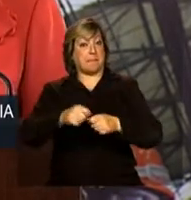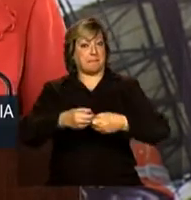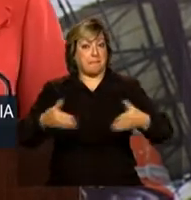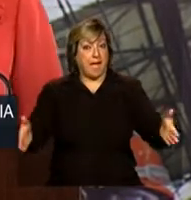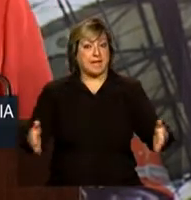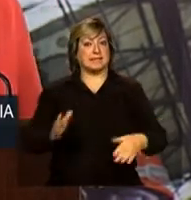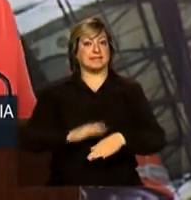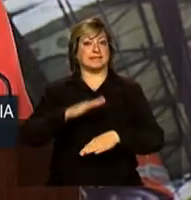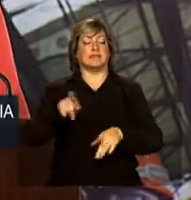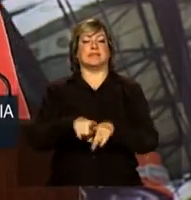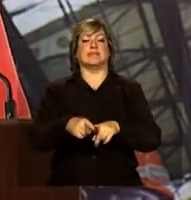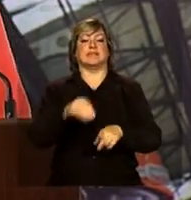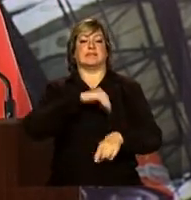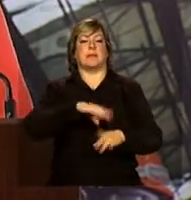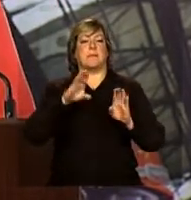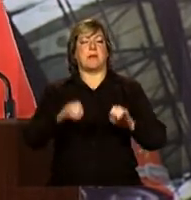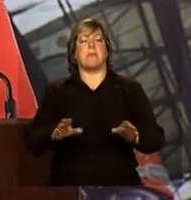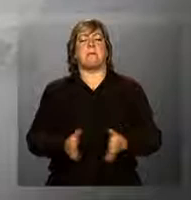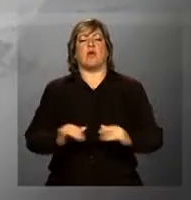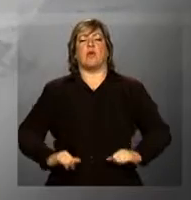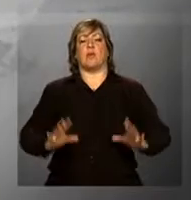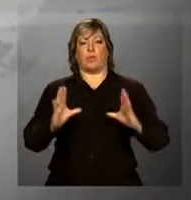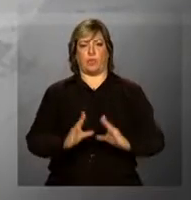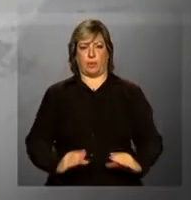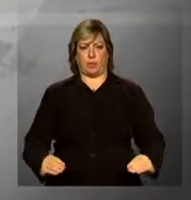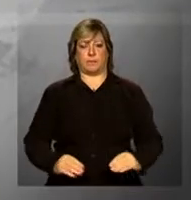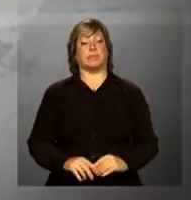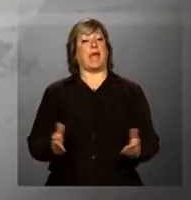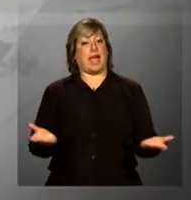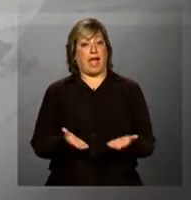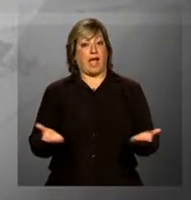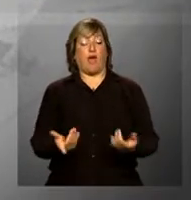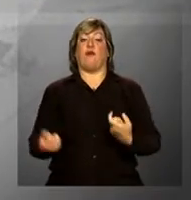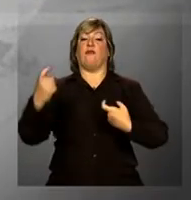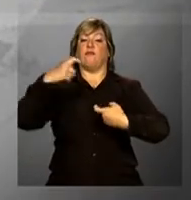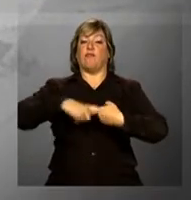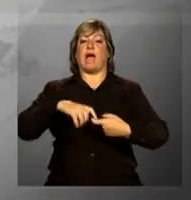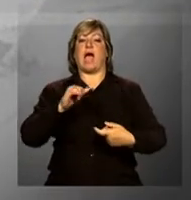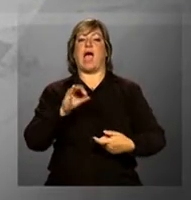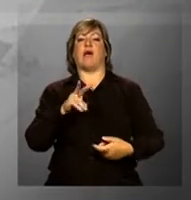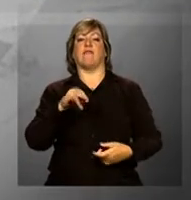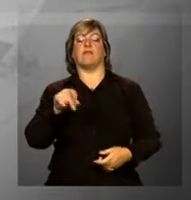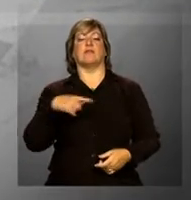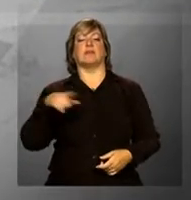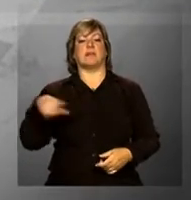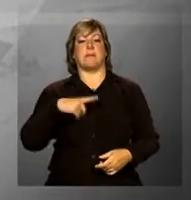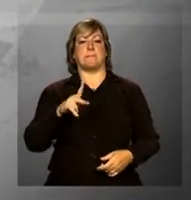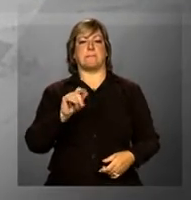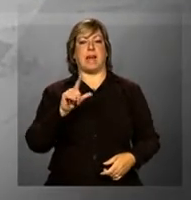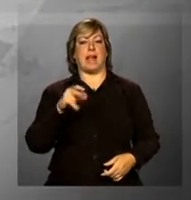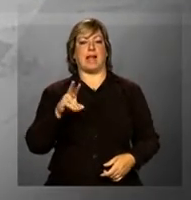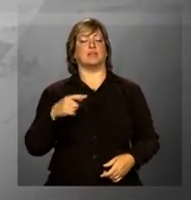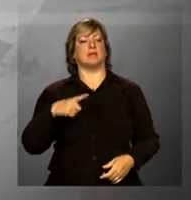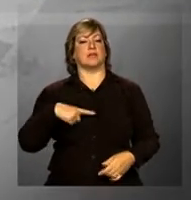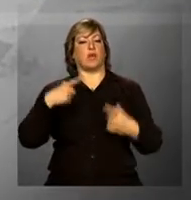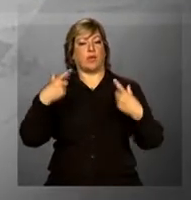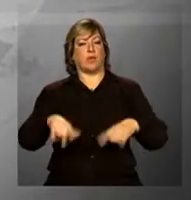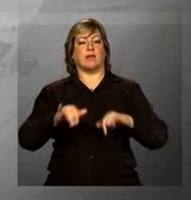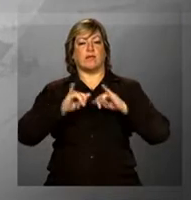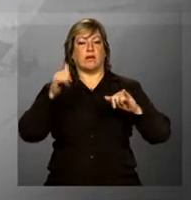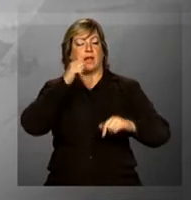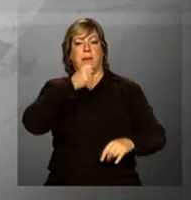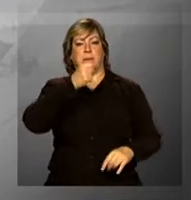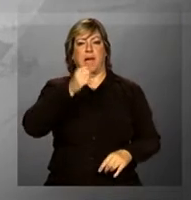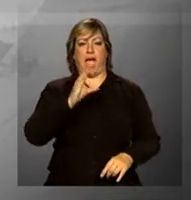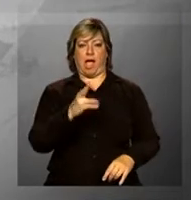a redistribuir renda e eliminar a miséria. E agora vamos voltar ao vivo ao Palácio do Planalto, onde está